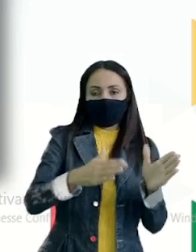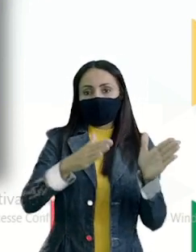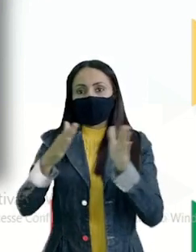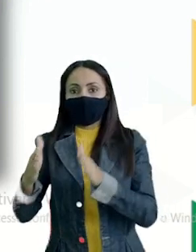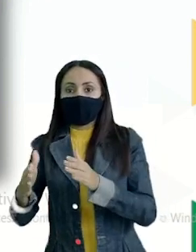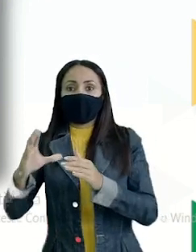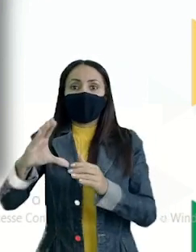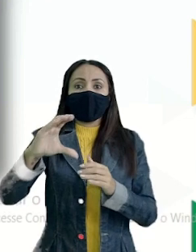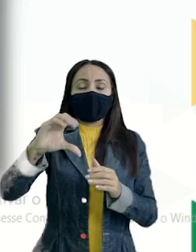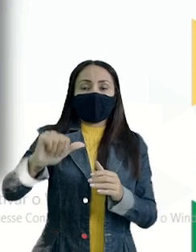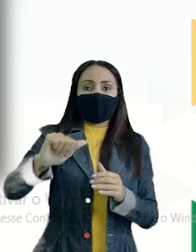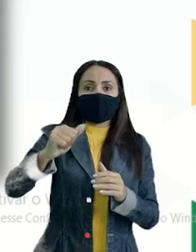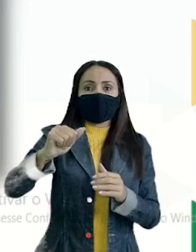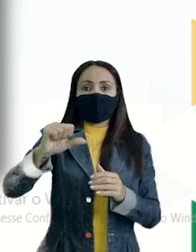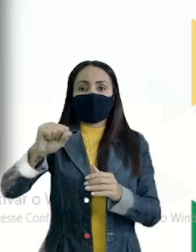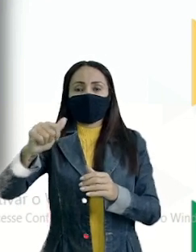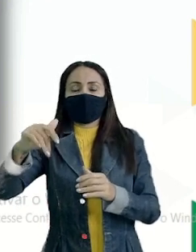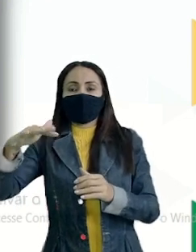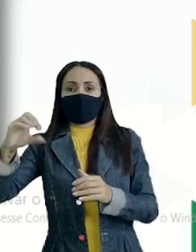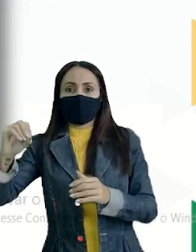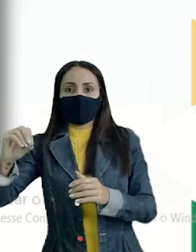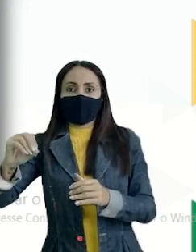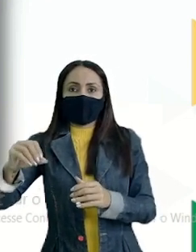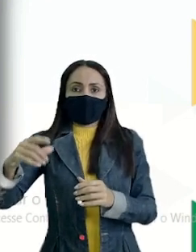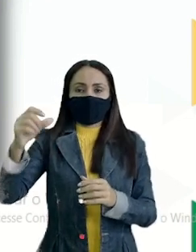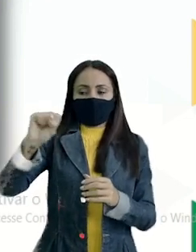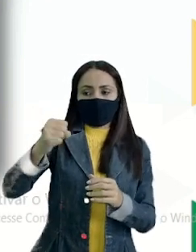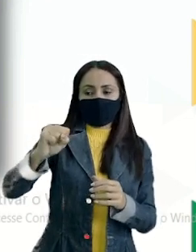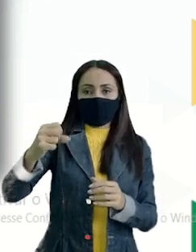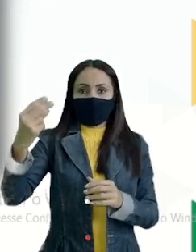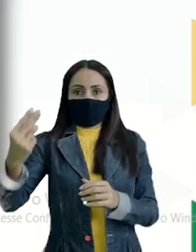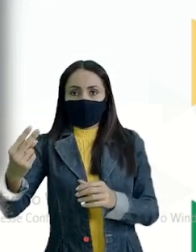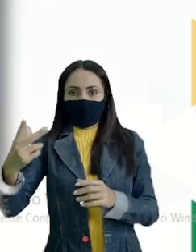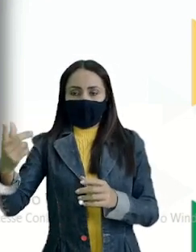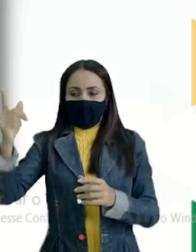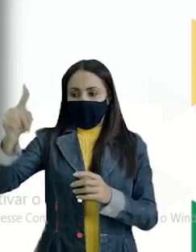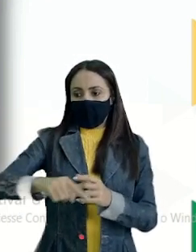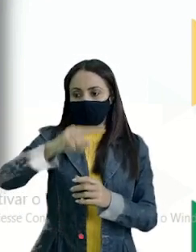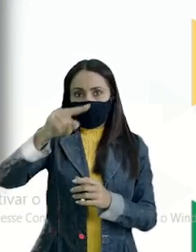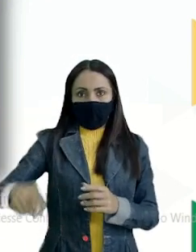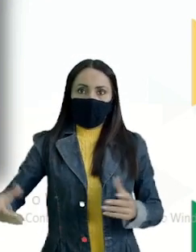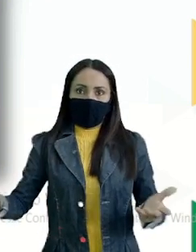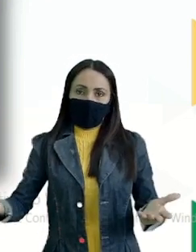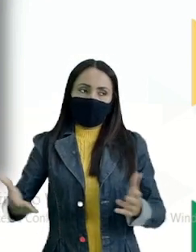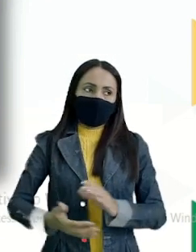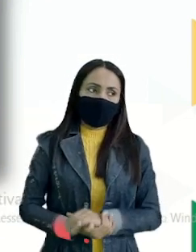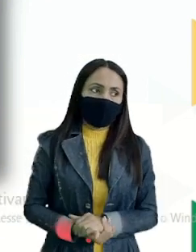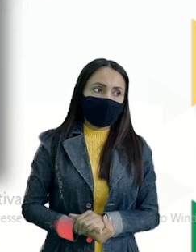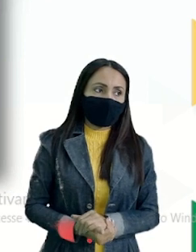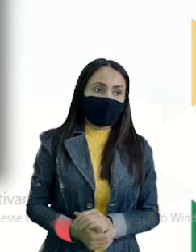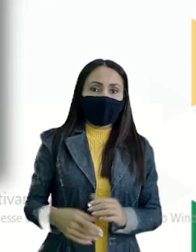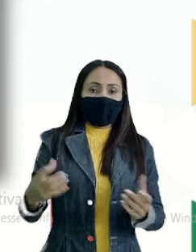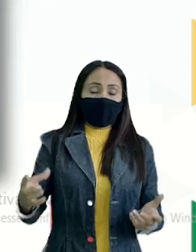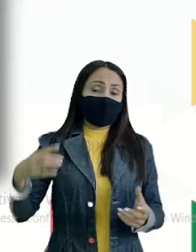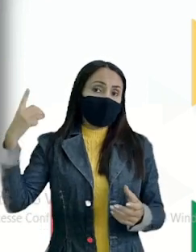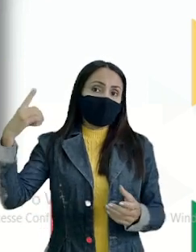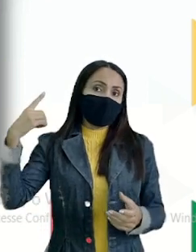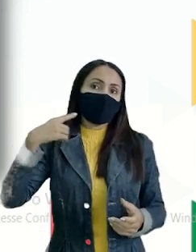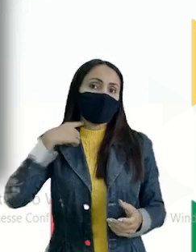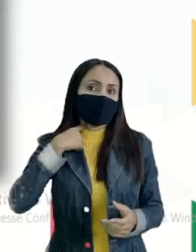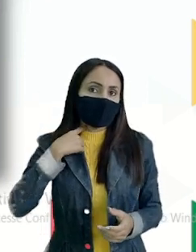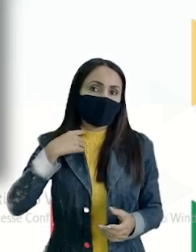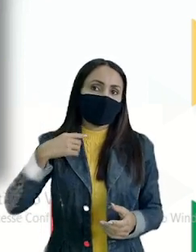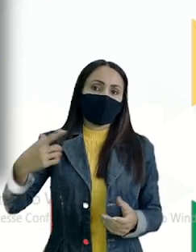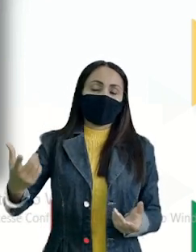Com dois S Vai ser justamente O que? Anular Por exemplo O deputado Teve o seu